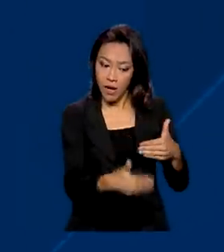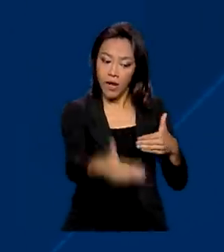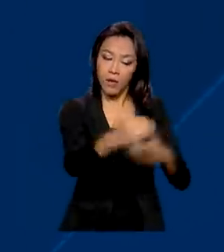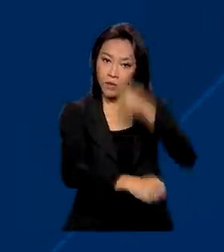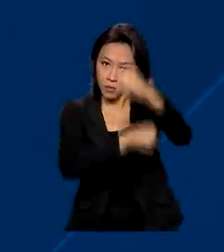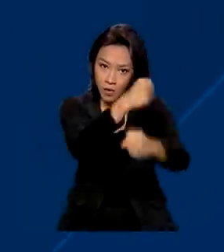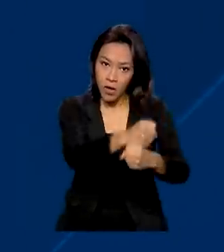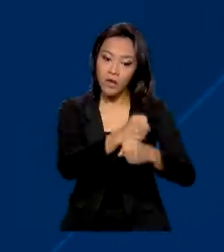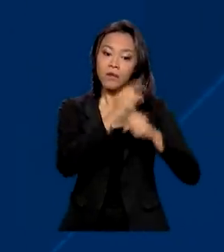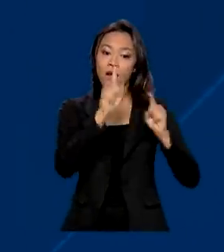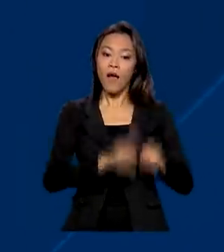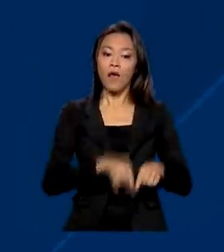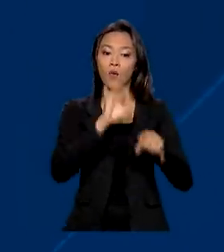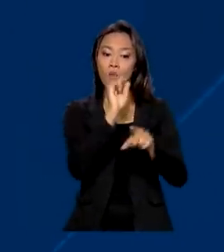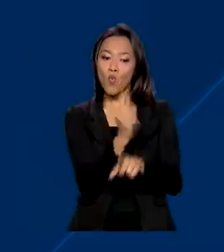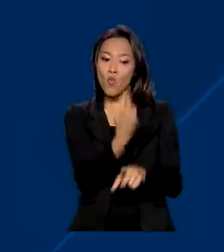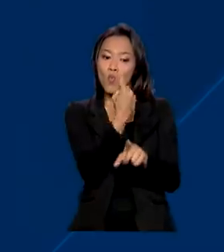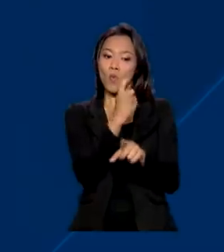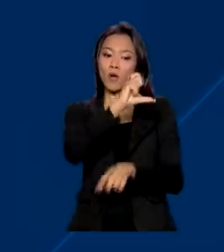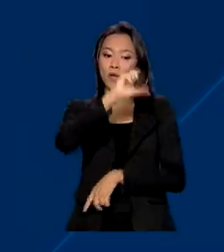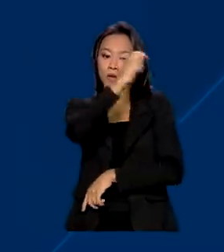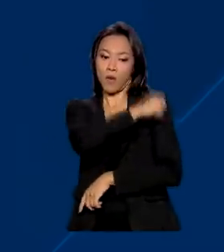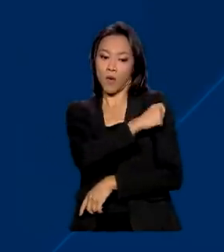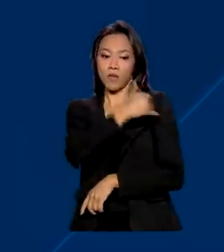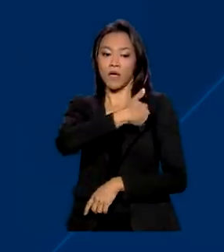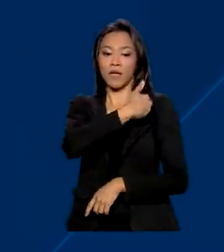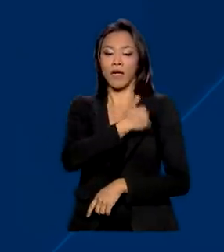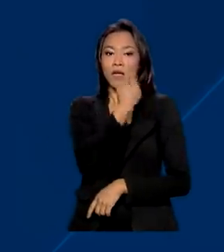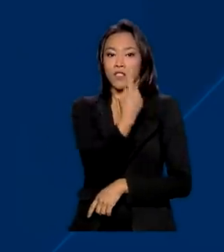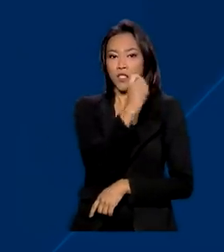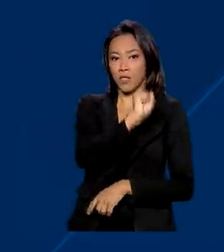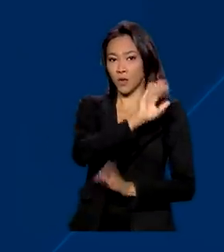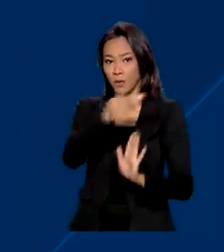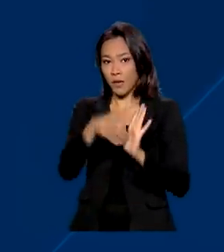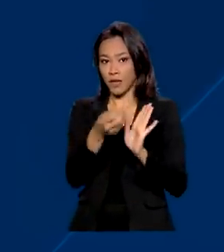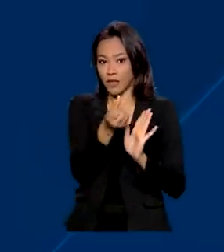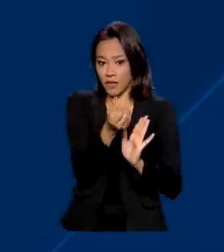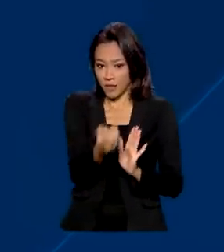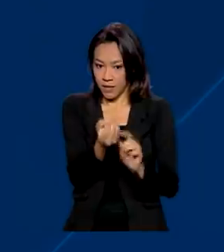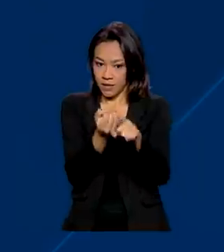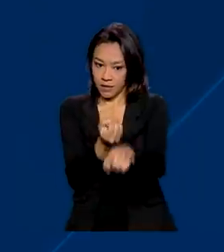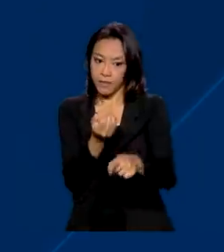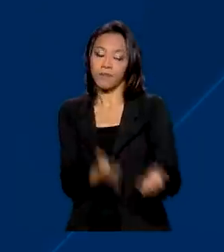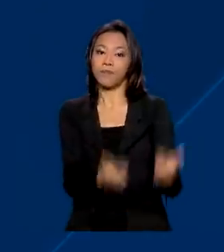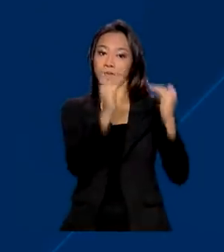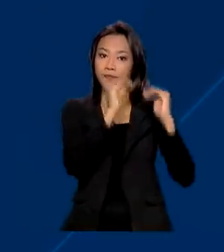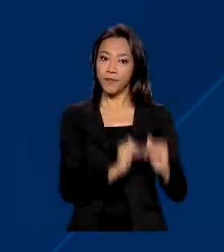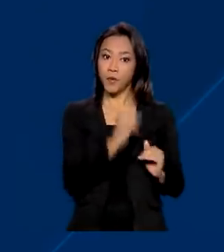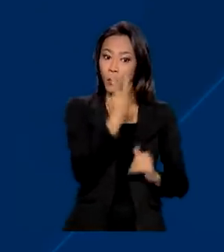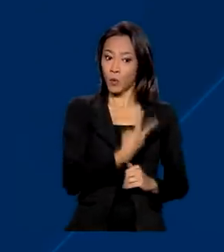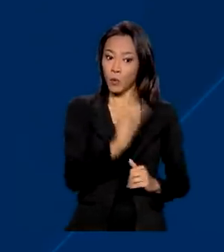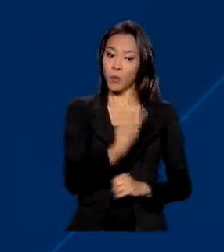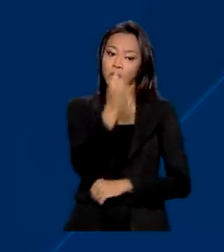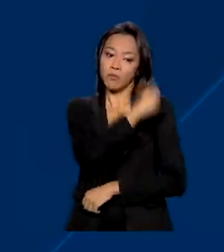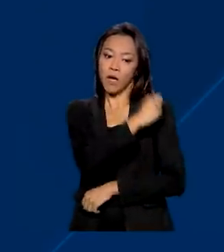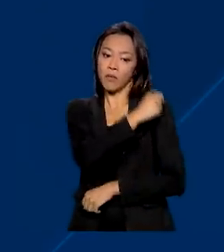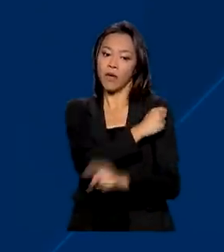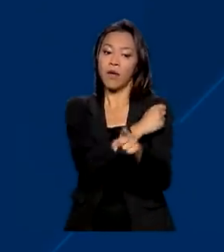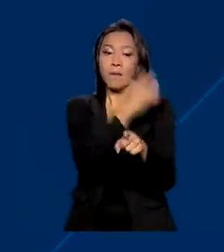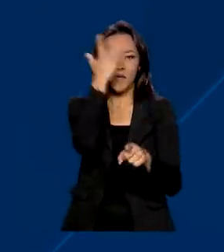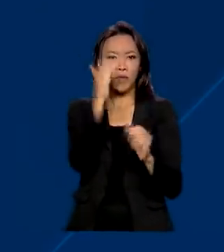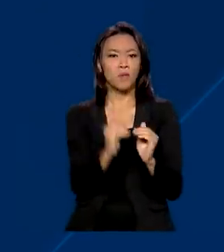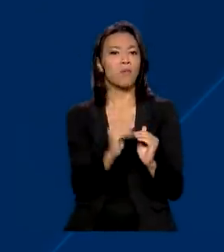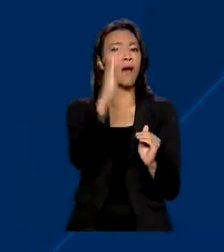vacinar. Com uma dose, o público de 18 a 60 anos de idade. Com duas doses, as pessoas com mais de